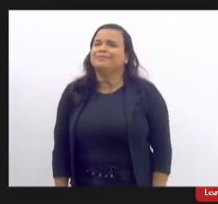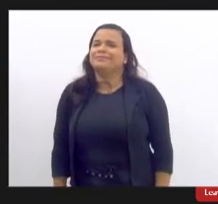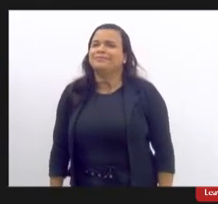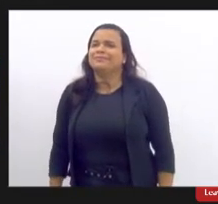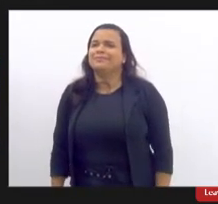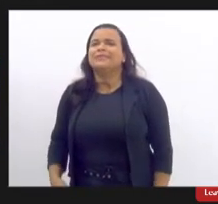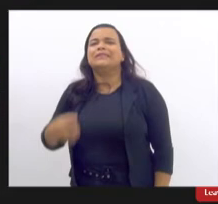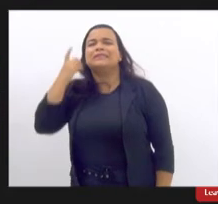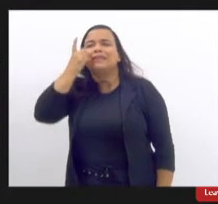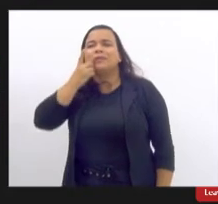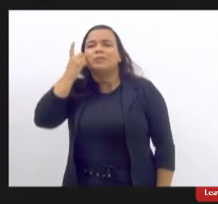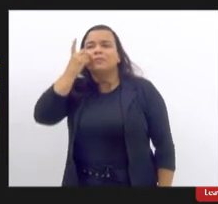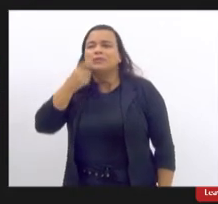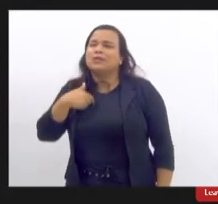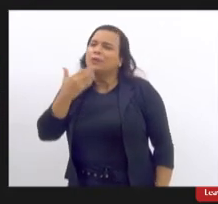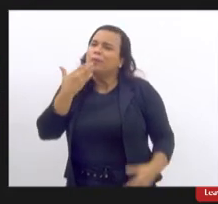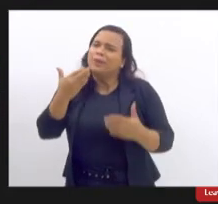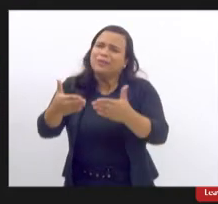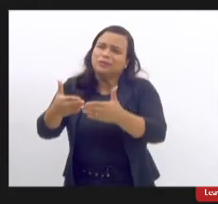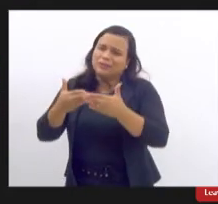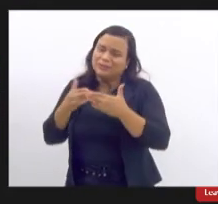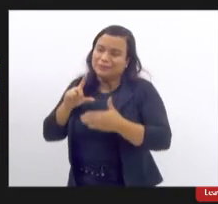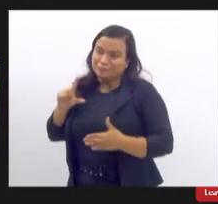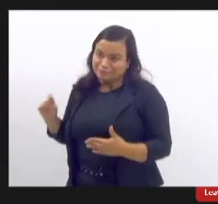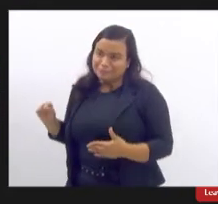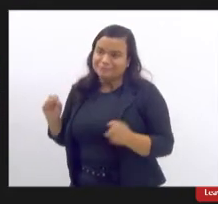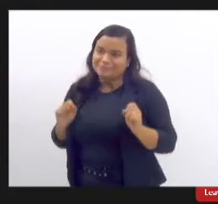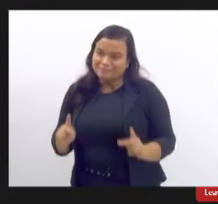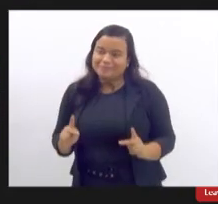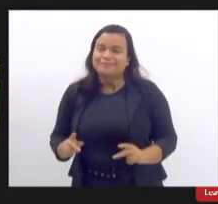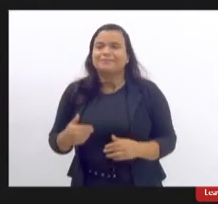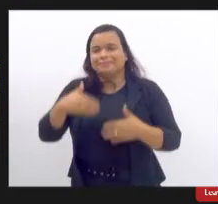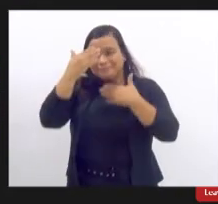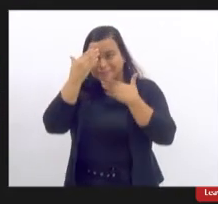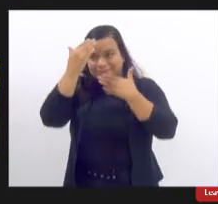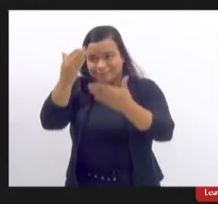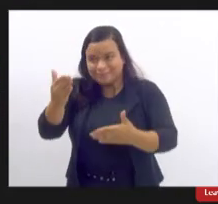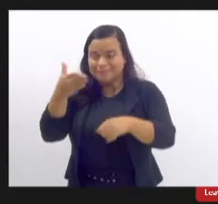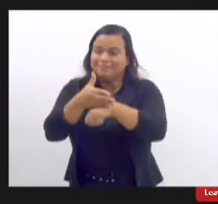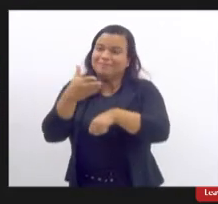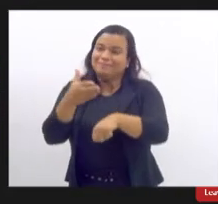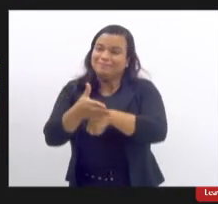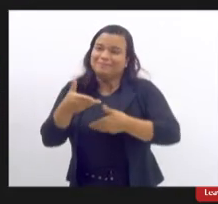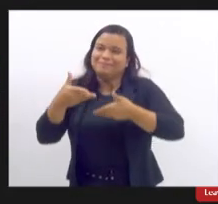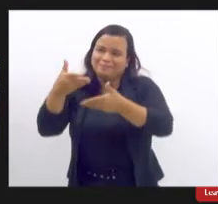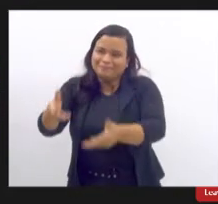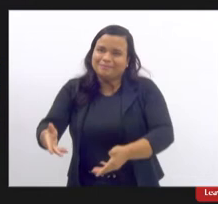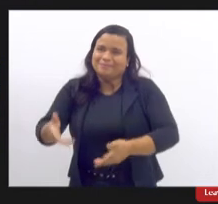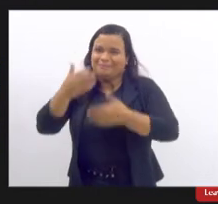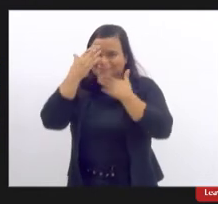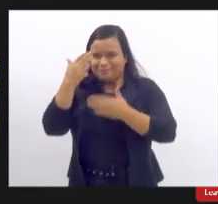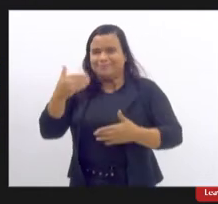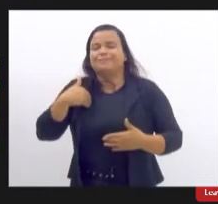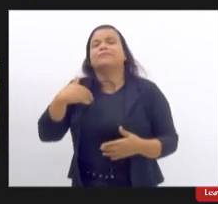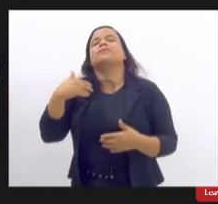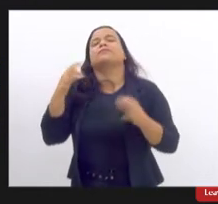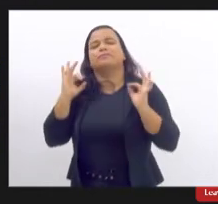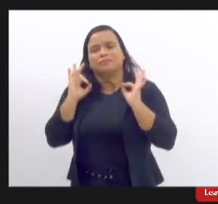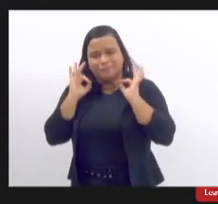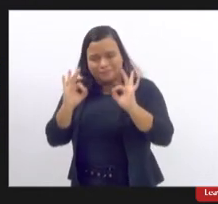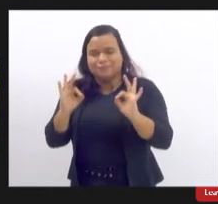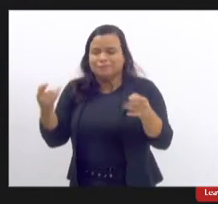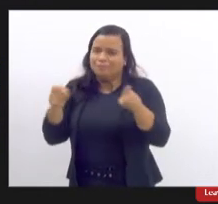deputado eu peço licença aqui para me retirar e mais uma vez agradeço um grande aliado aí na luta